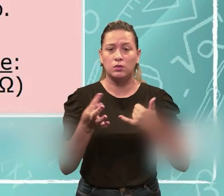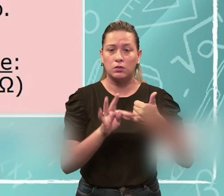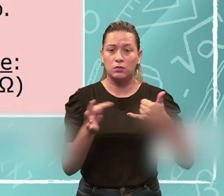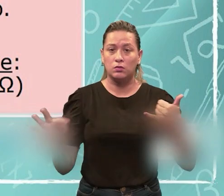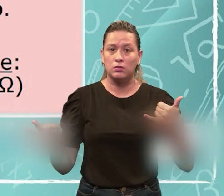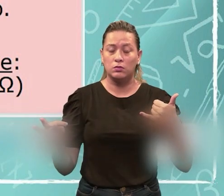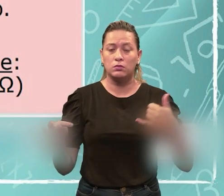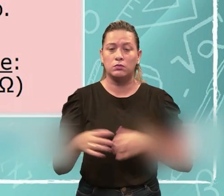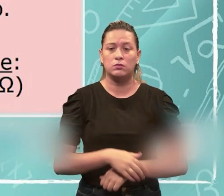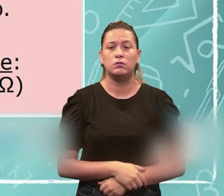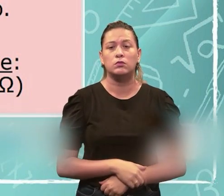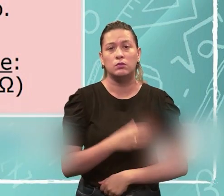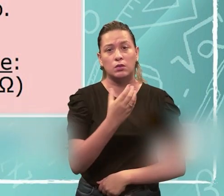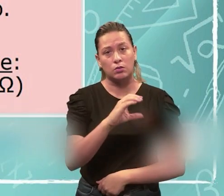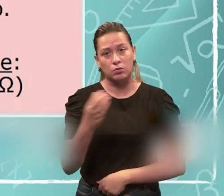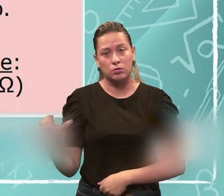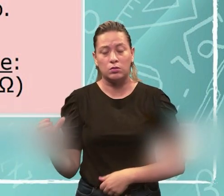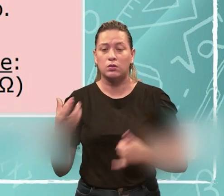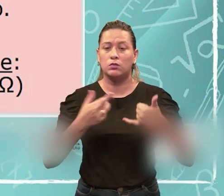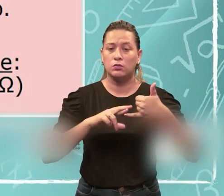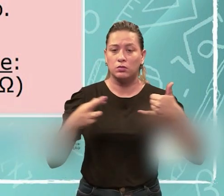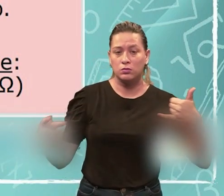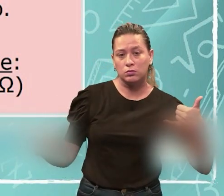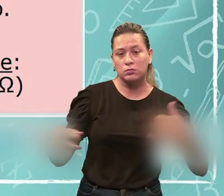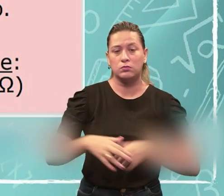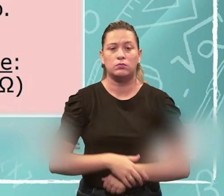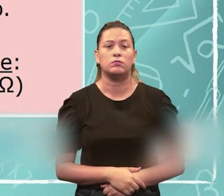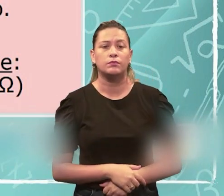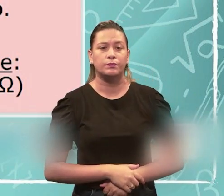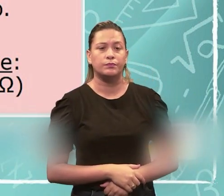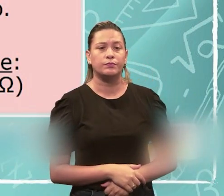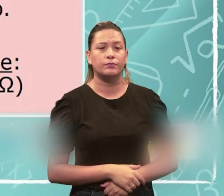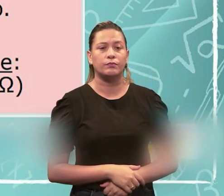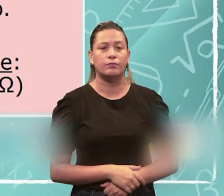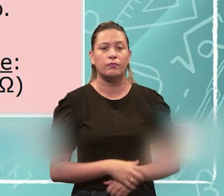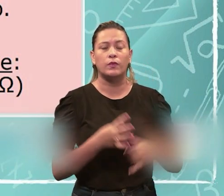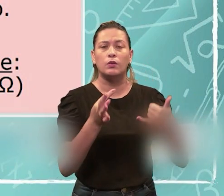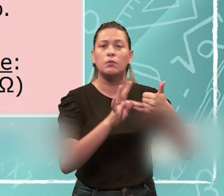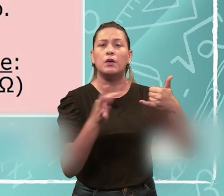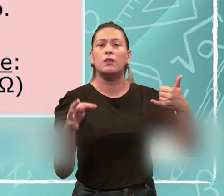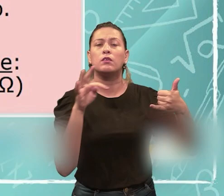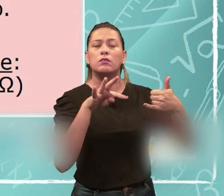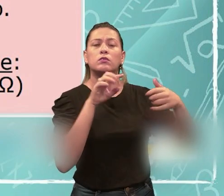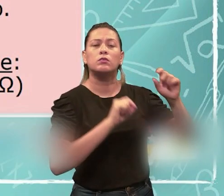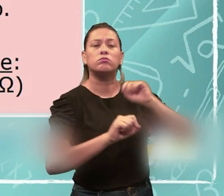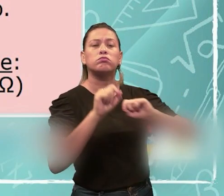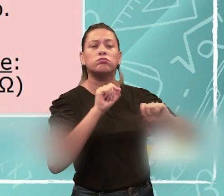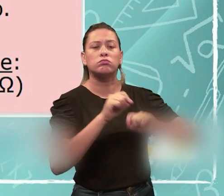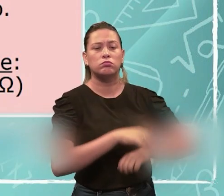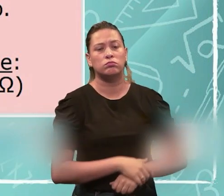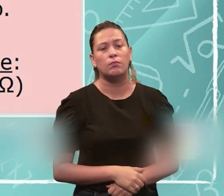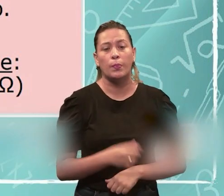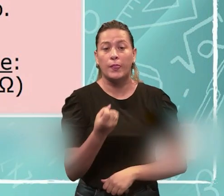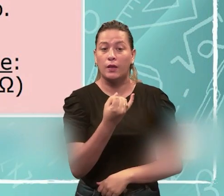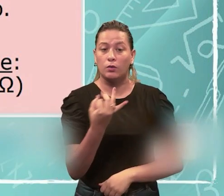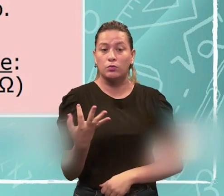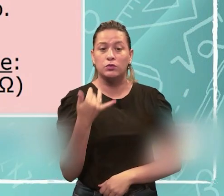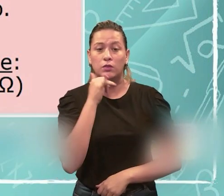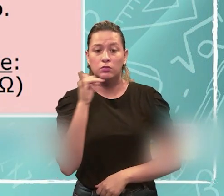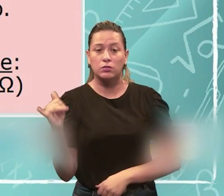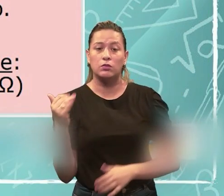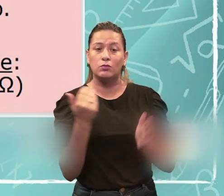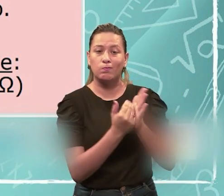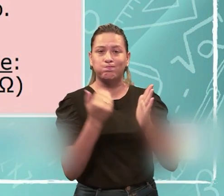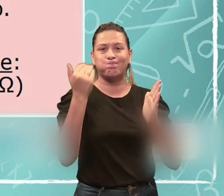a tensão, a corrente e a resistência. Então, o que é a tensão, né, em um circuito elétrico? Então, define a quantidade de energia